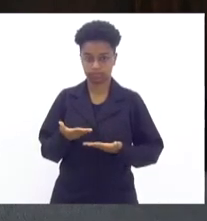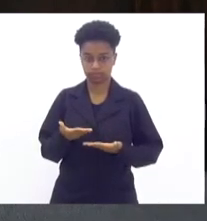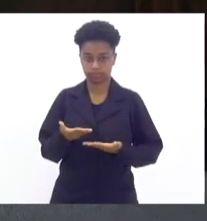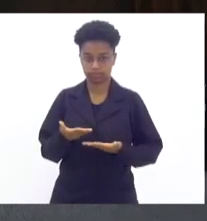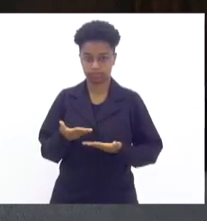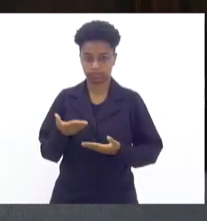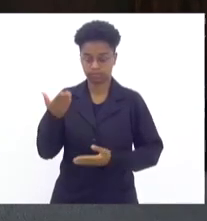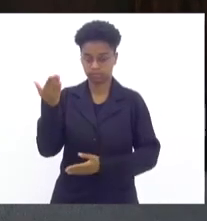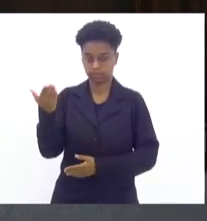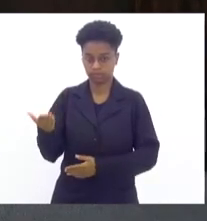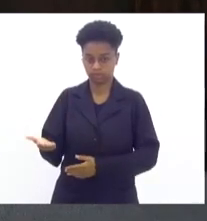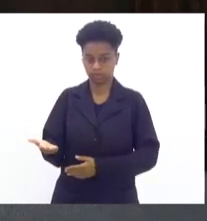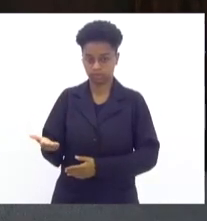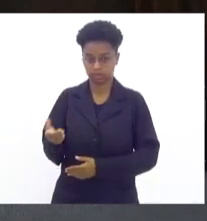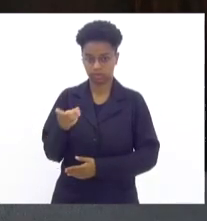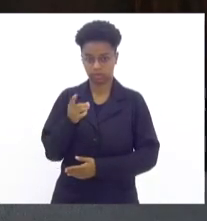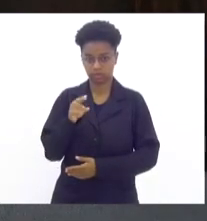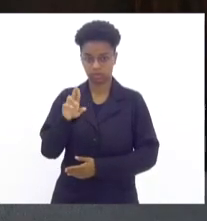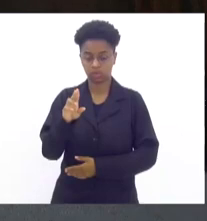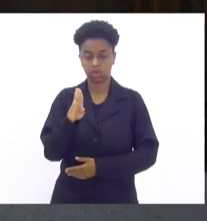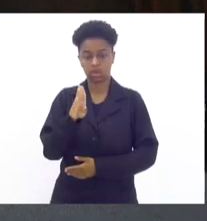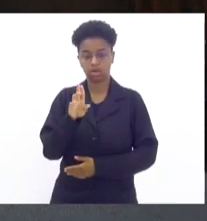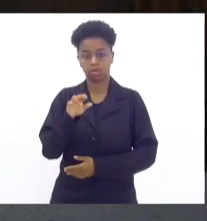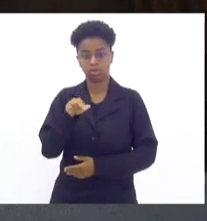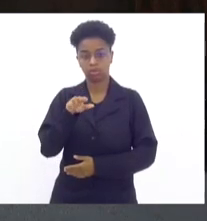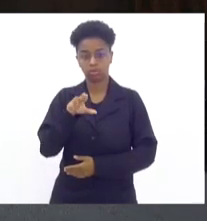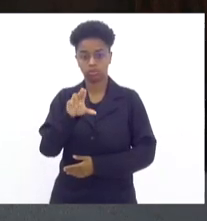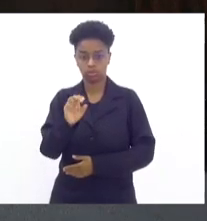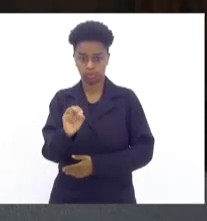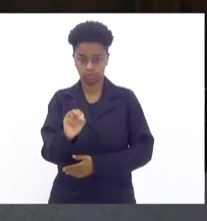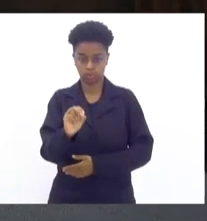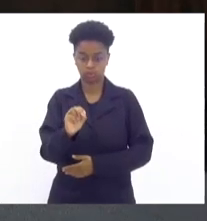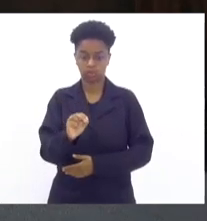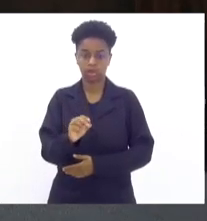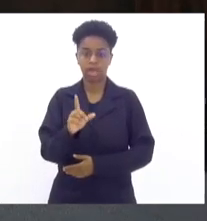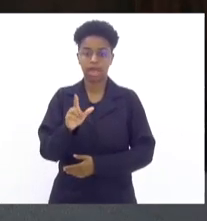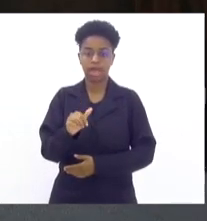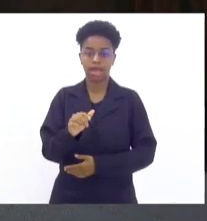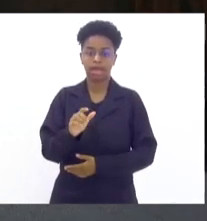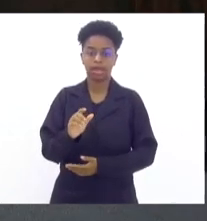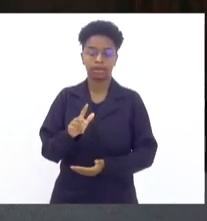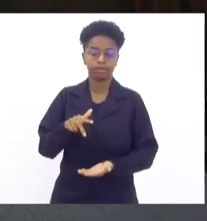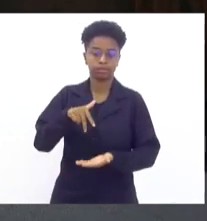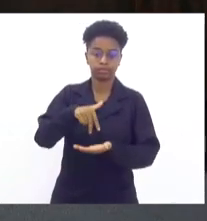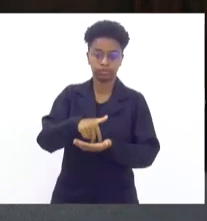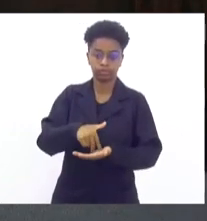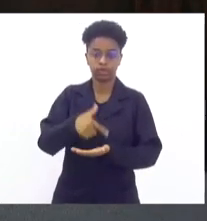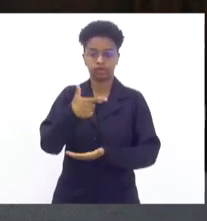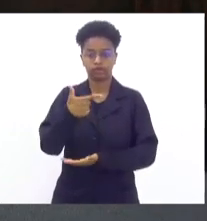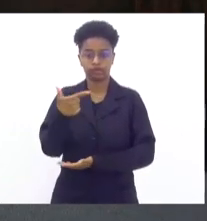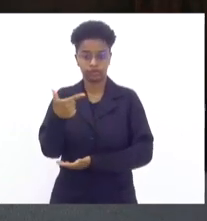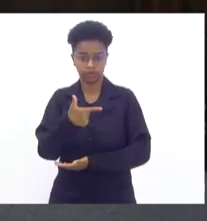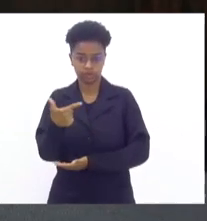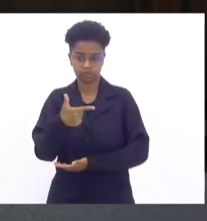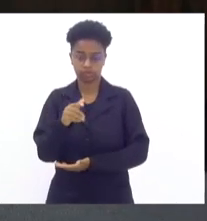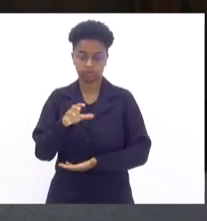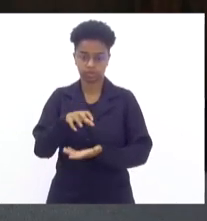para o doutor Bruno Cleuder de Mello, titular da 22ª Delegacia de Polícia.